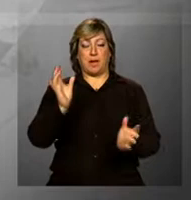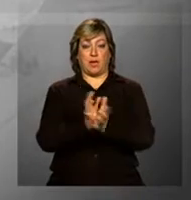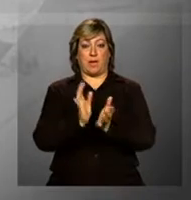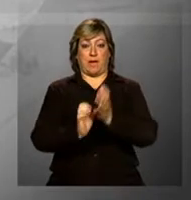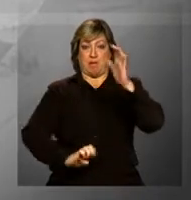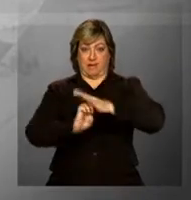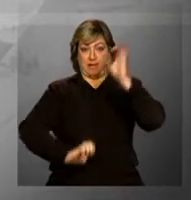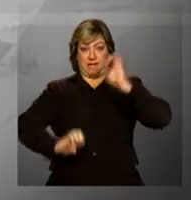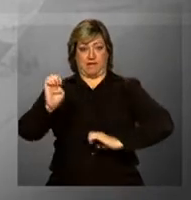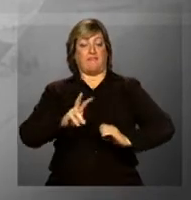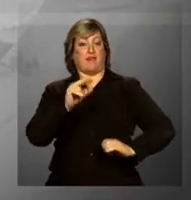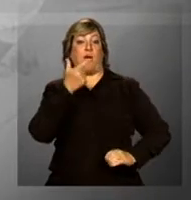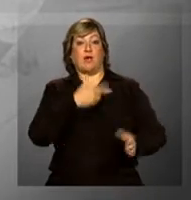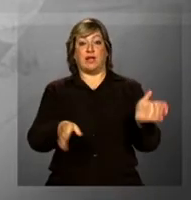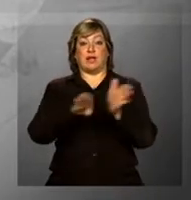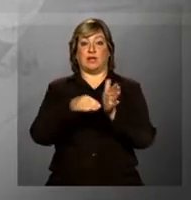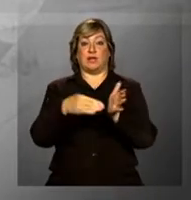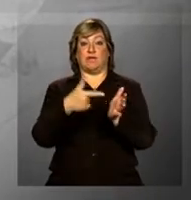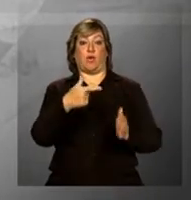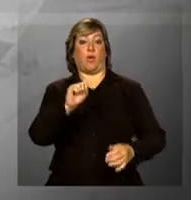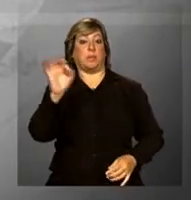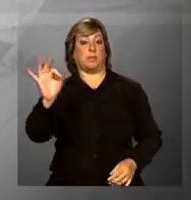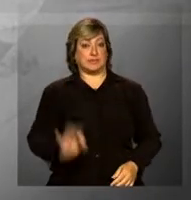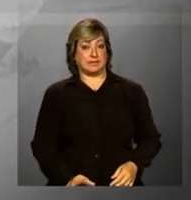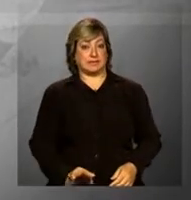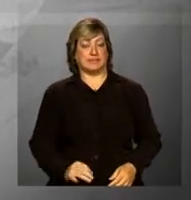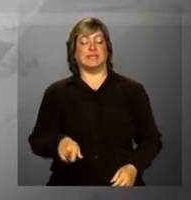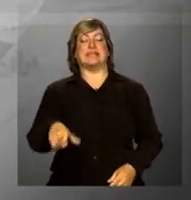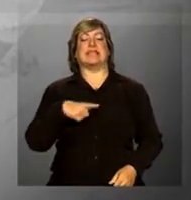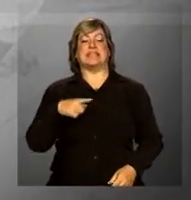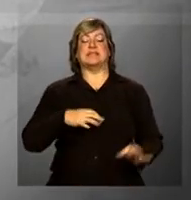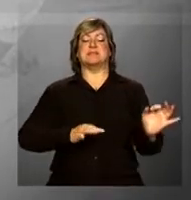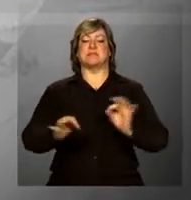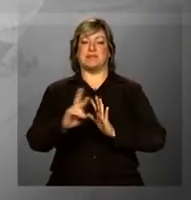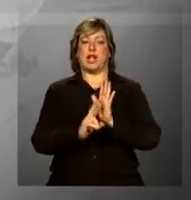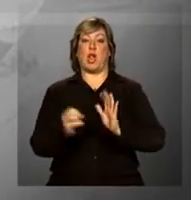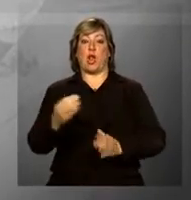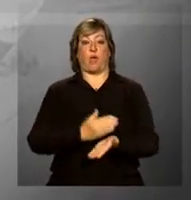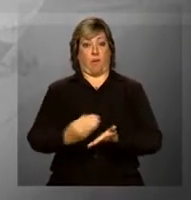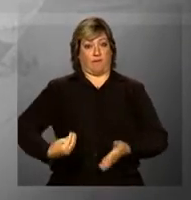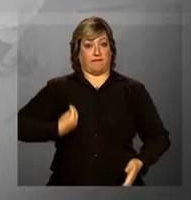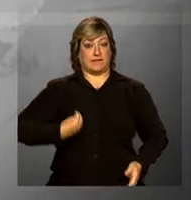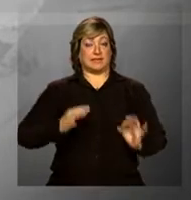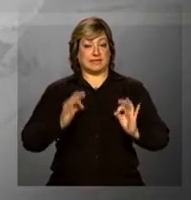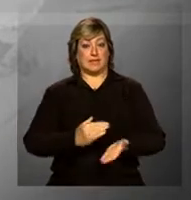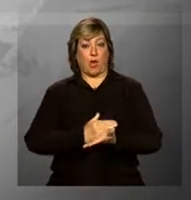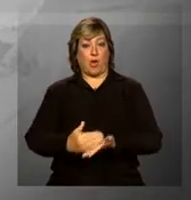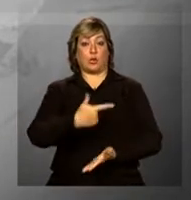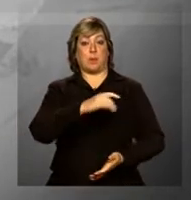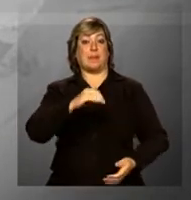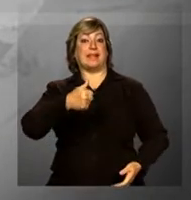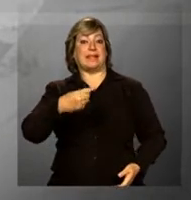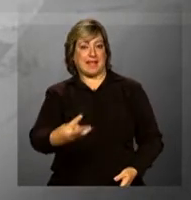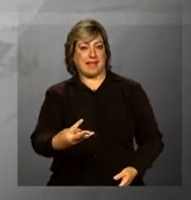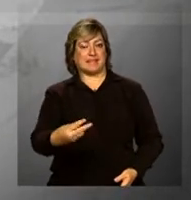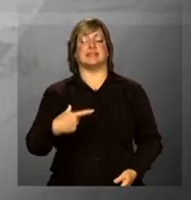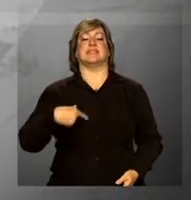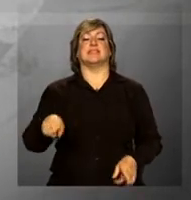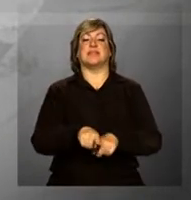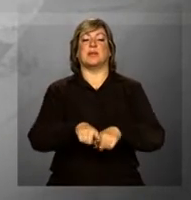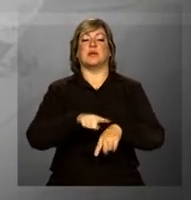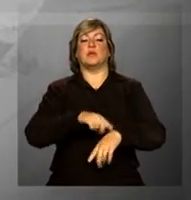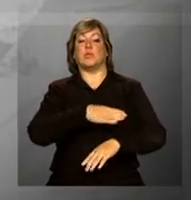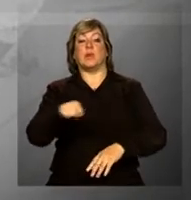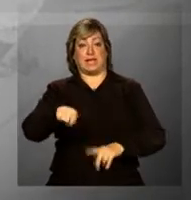produtivo vai chegar a 28%. A medida vai entrar em vigor no início de 2013. E durante